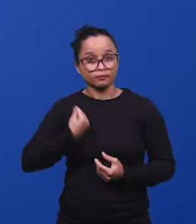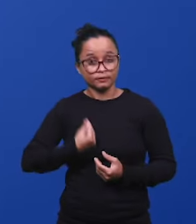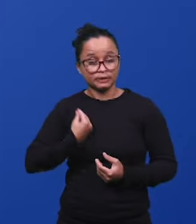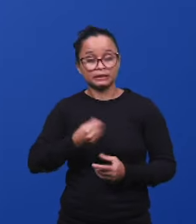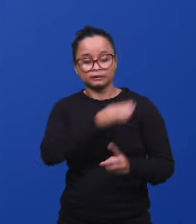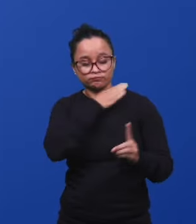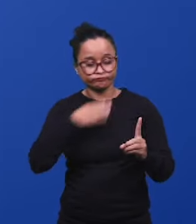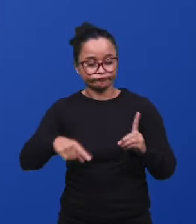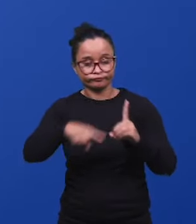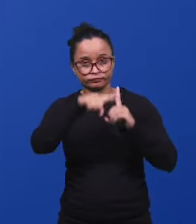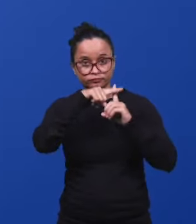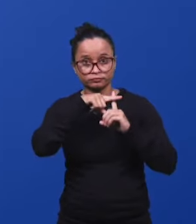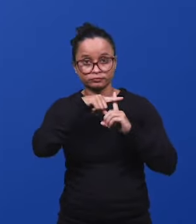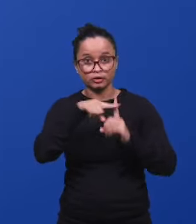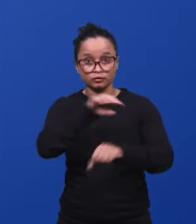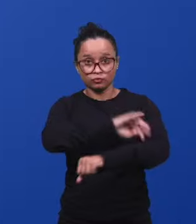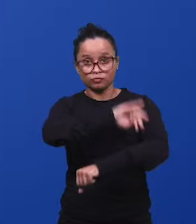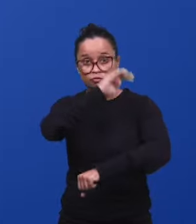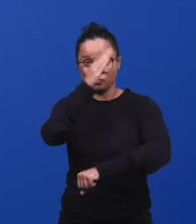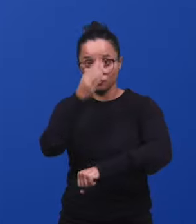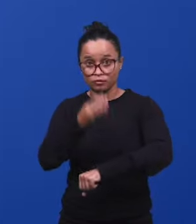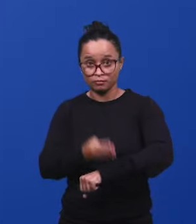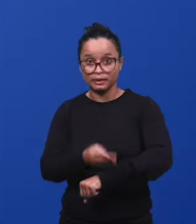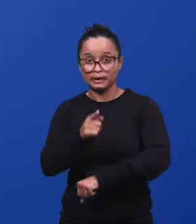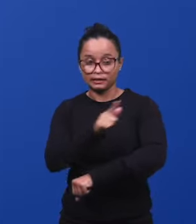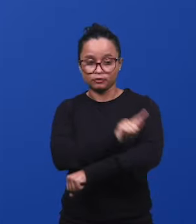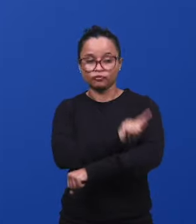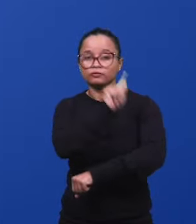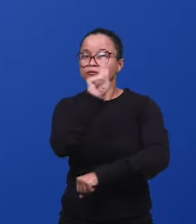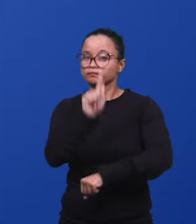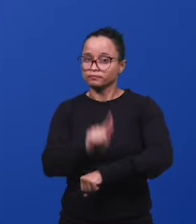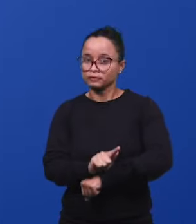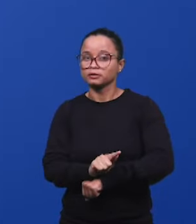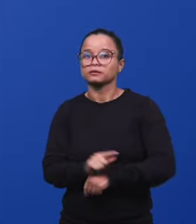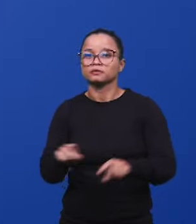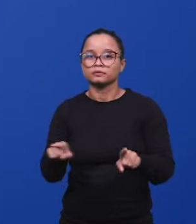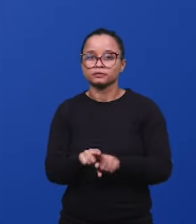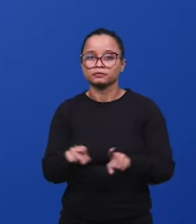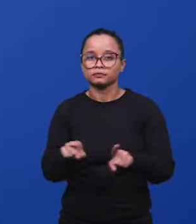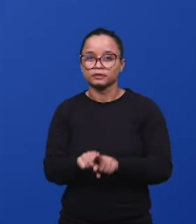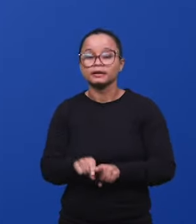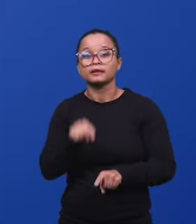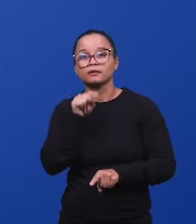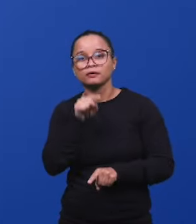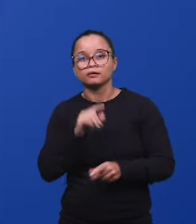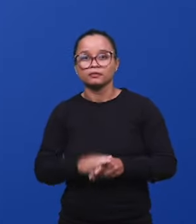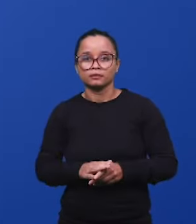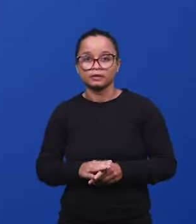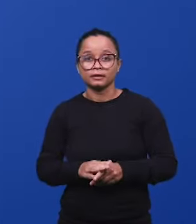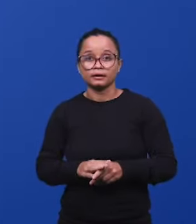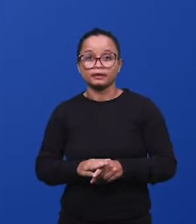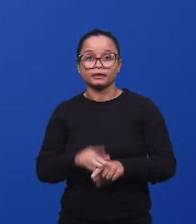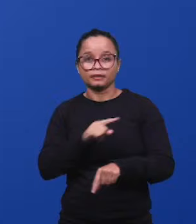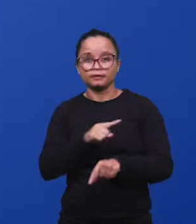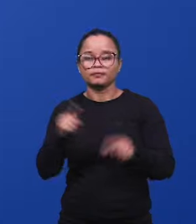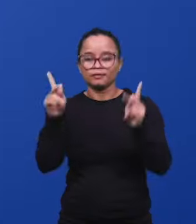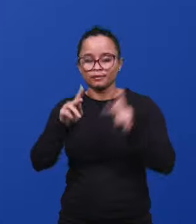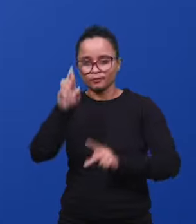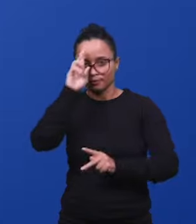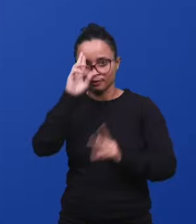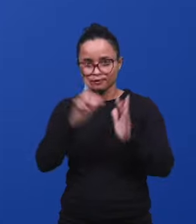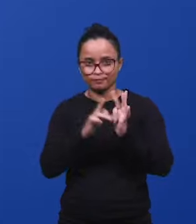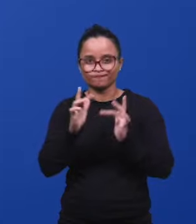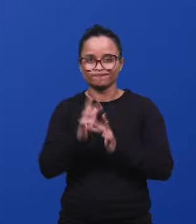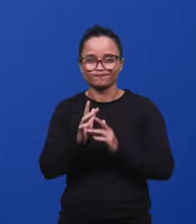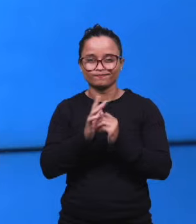sacrifício da cruz, no monte de mirra, que é o Gethsemane, e no outeiro do incenso, que é o Golgotha. A paz